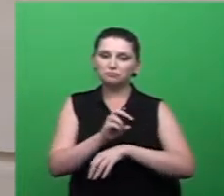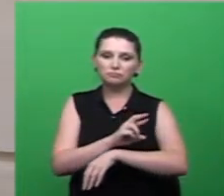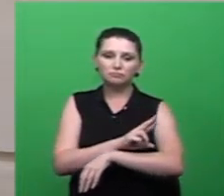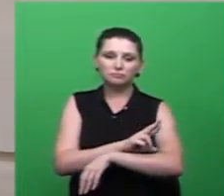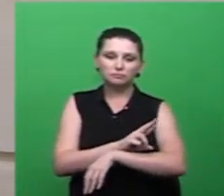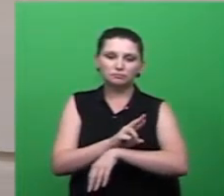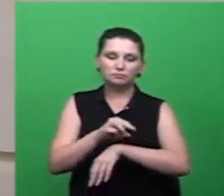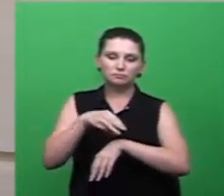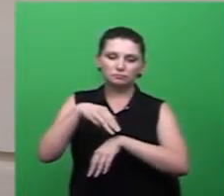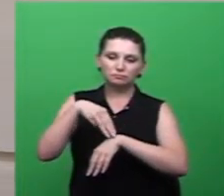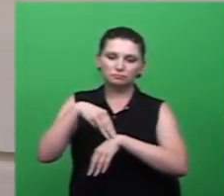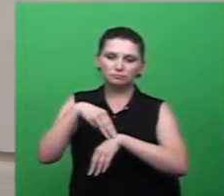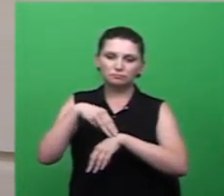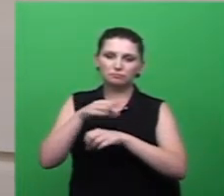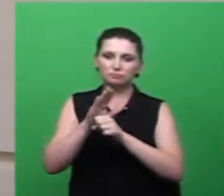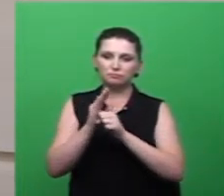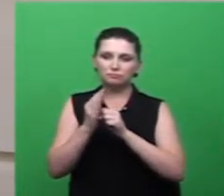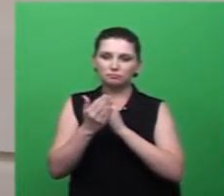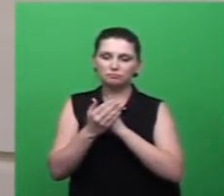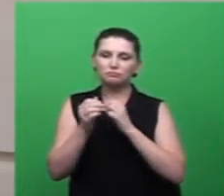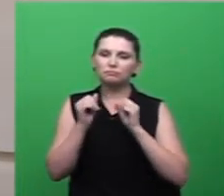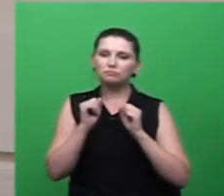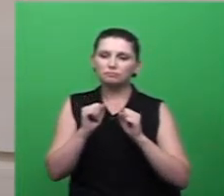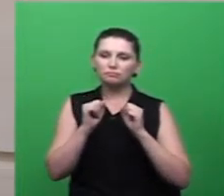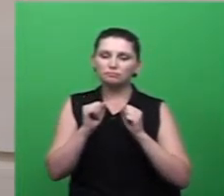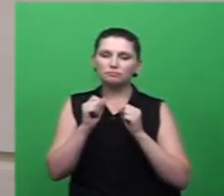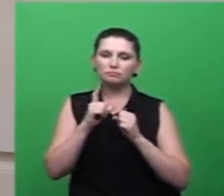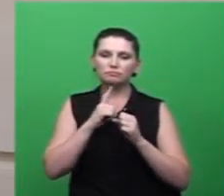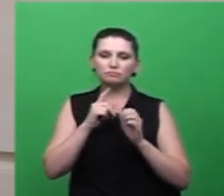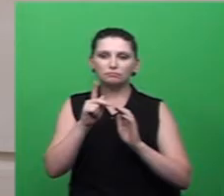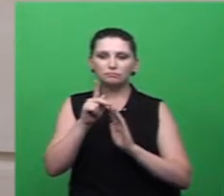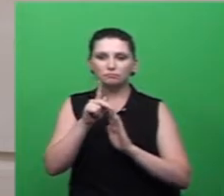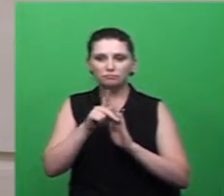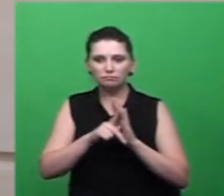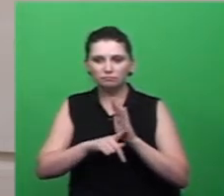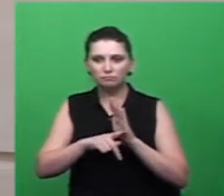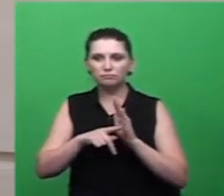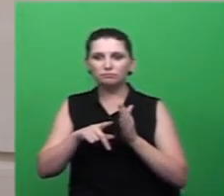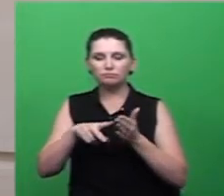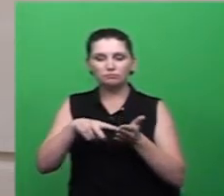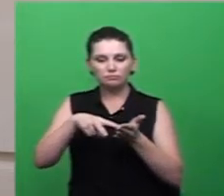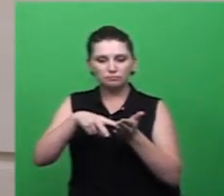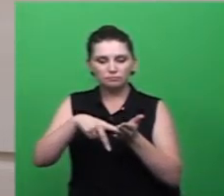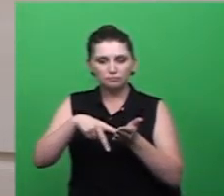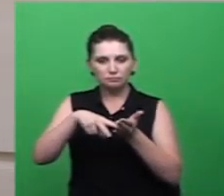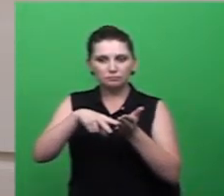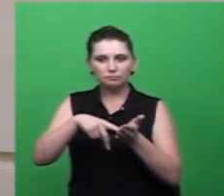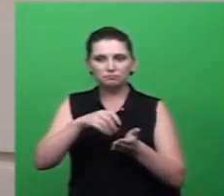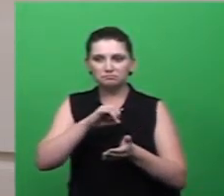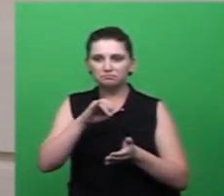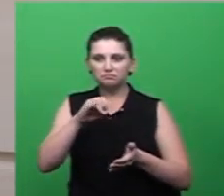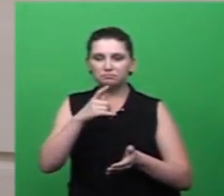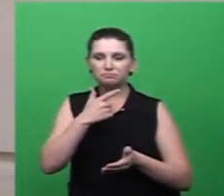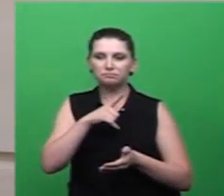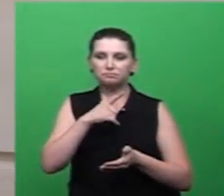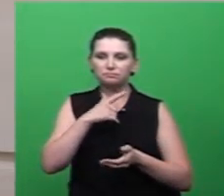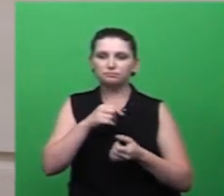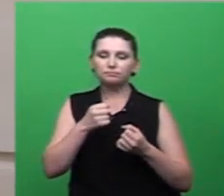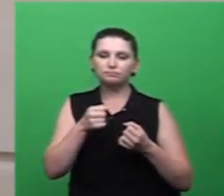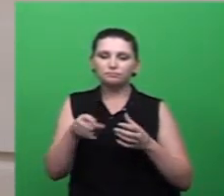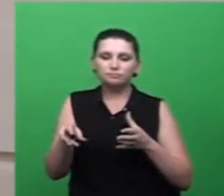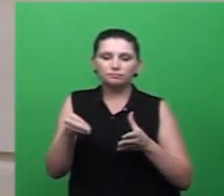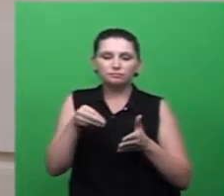Rio Mãe, que contemple no projeto. Então, a gente gostaria que, se não existe, contemplassem.